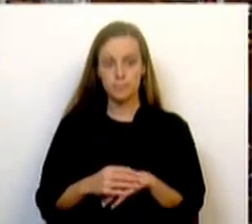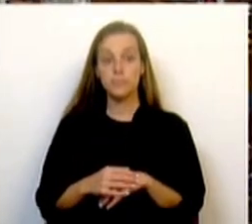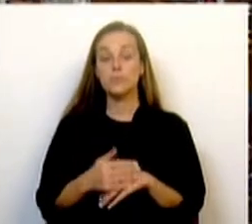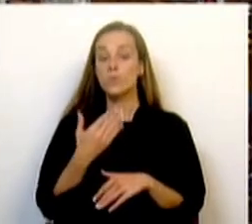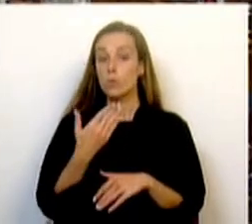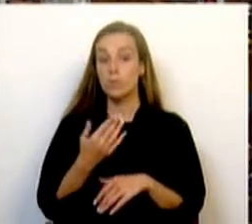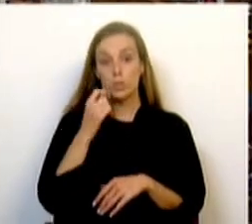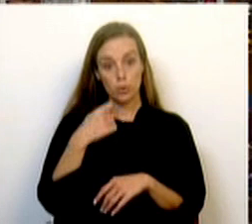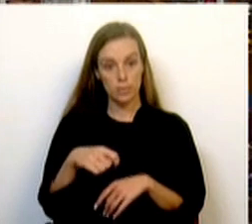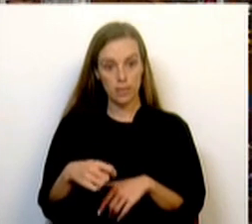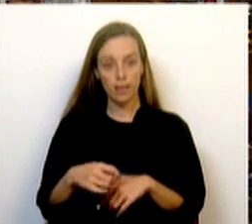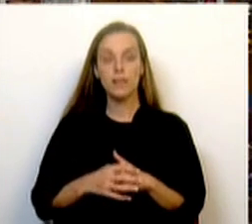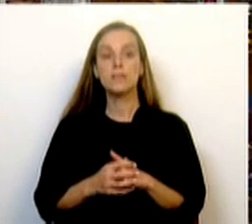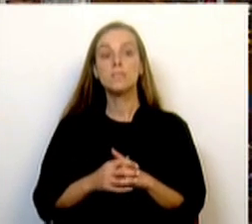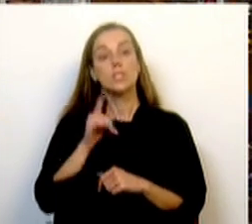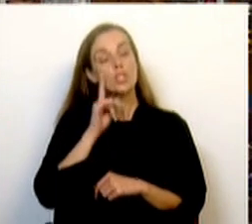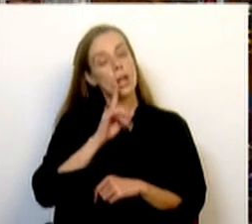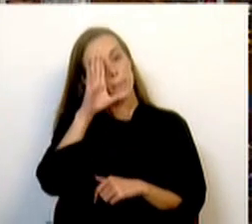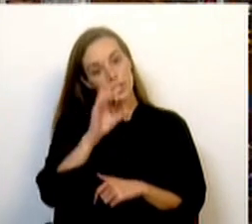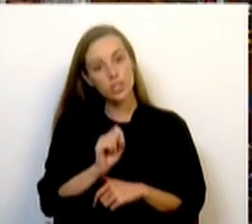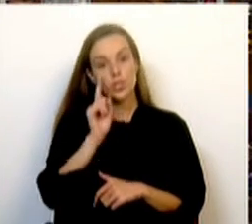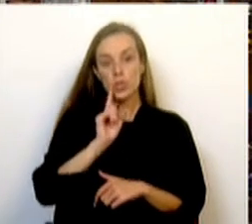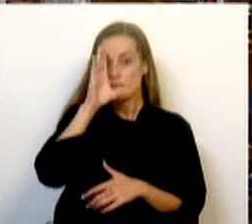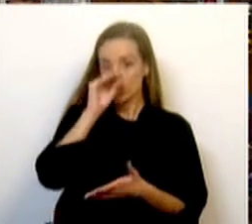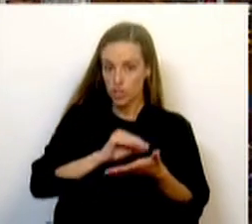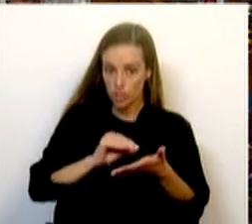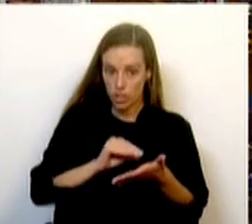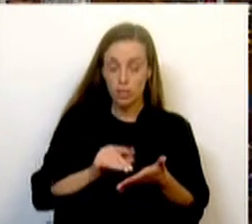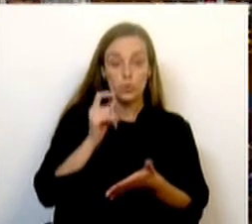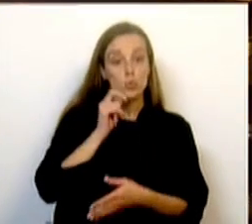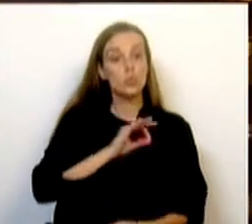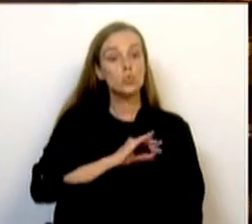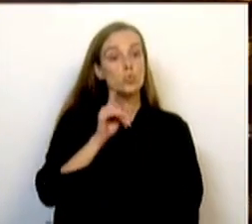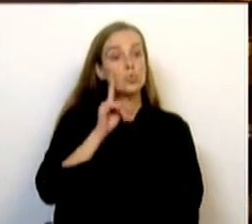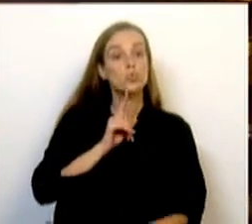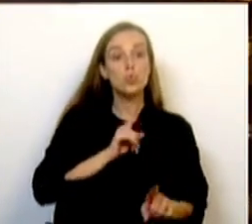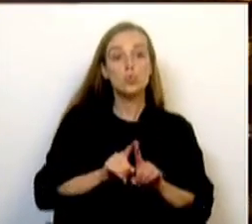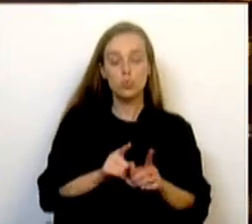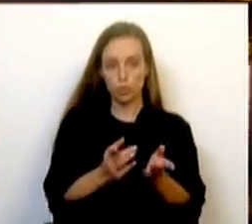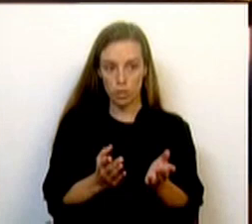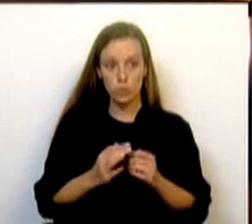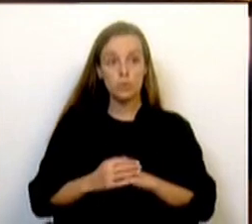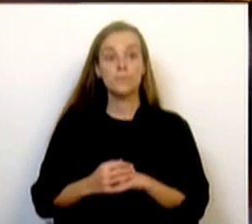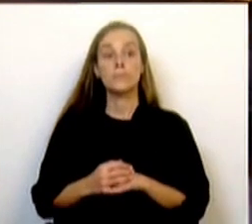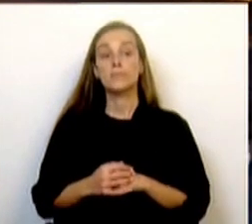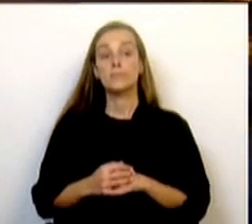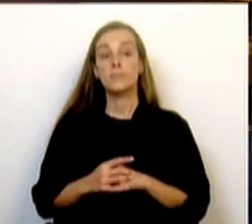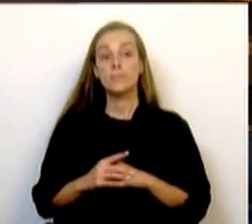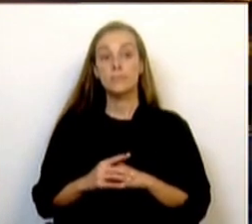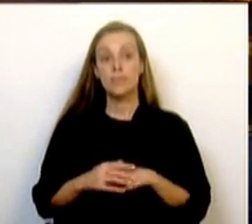Obrigado, Sr. Presidente, Sra. Ministra, Sra. Secretaria de Estado, Sras. e Srs. Deputados. Depois desta